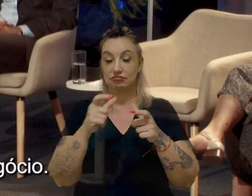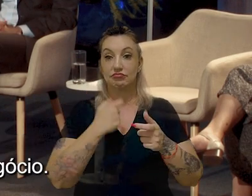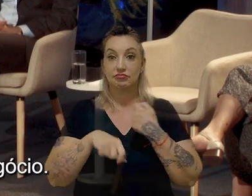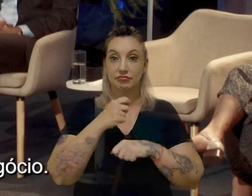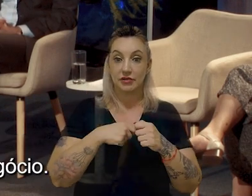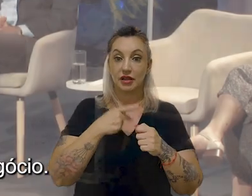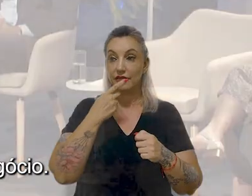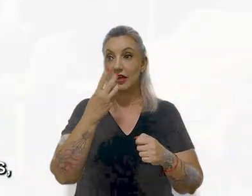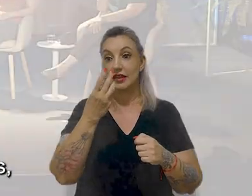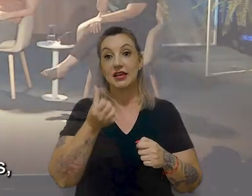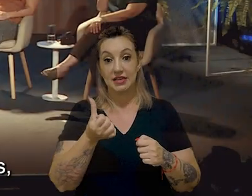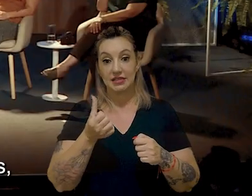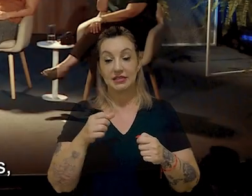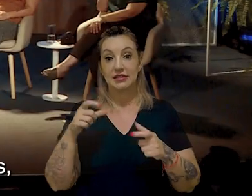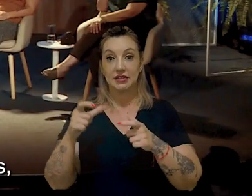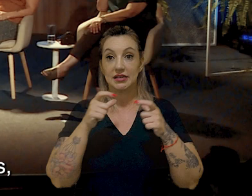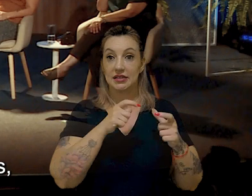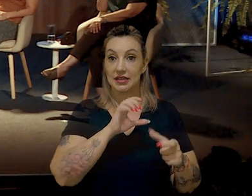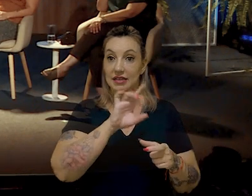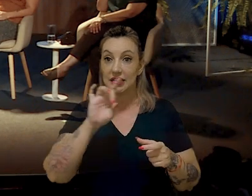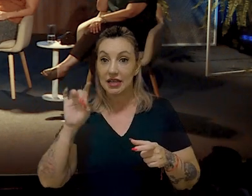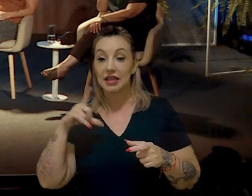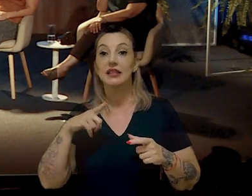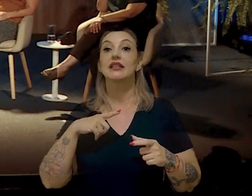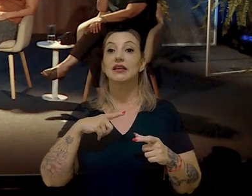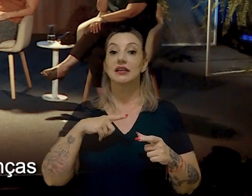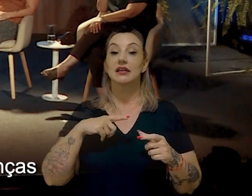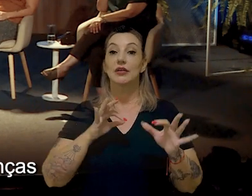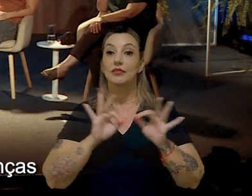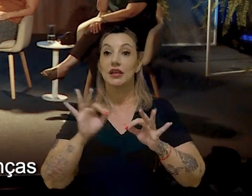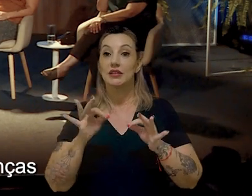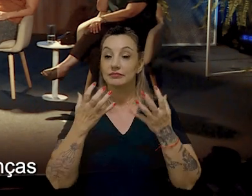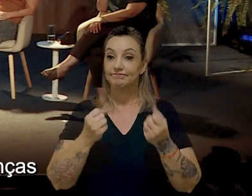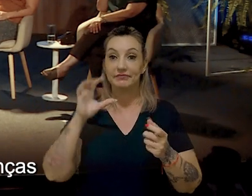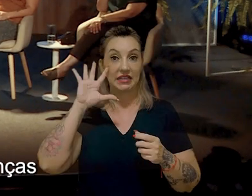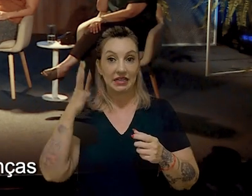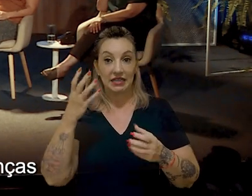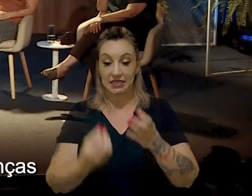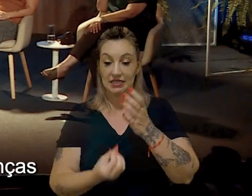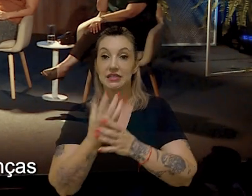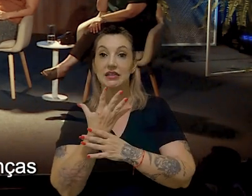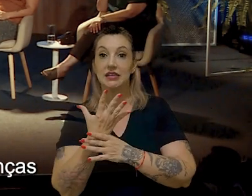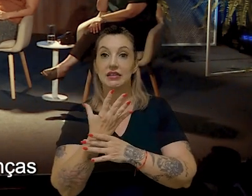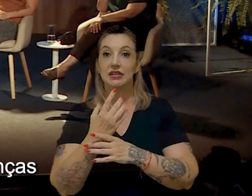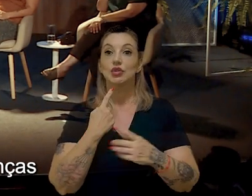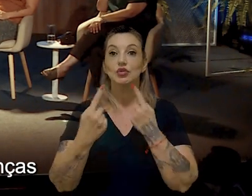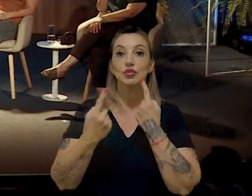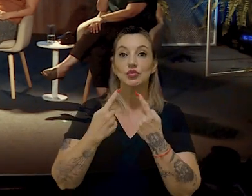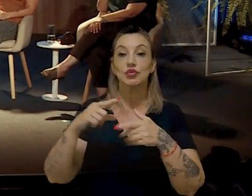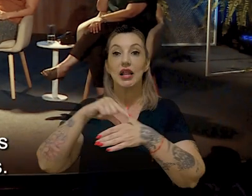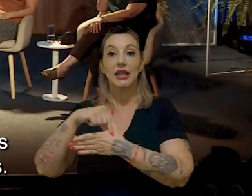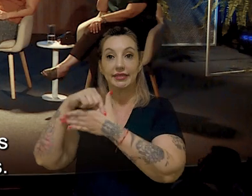estamos falando em 36 unidades de negócio, em cada unidade de negócio dessas, nós temos que ter um plano de resiliência climática implementado, discutido com as